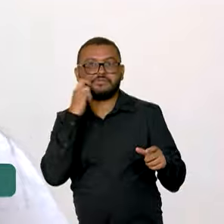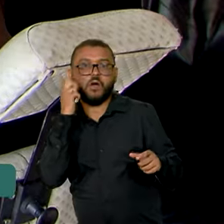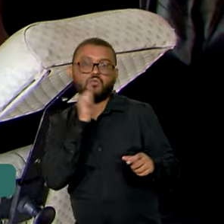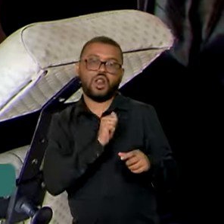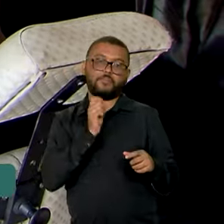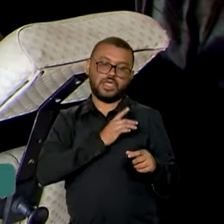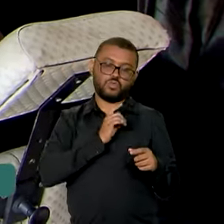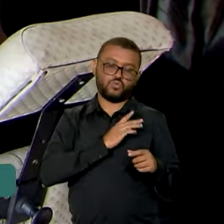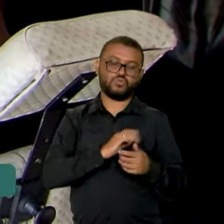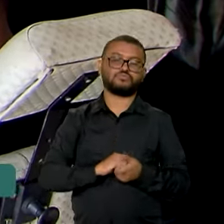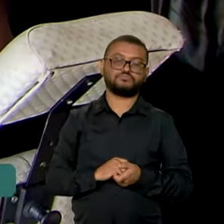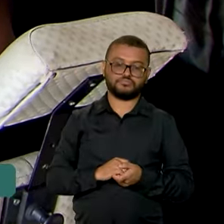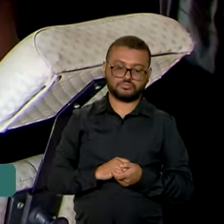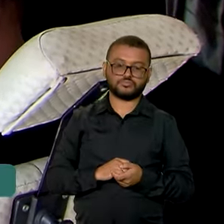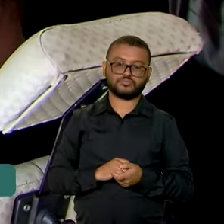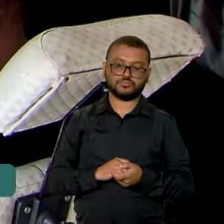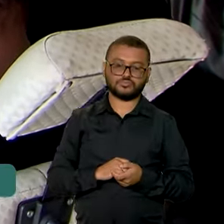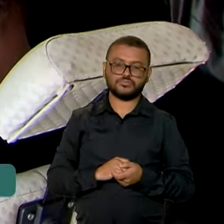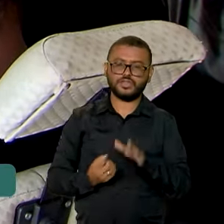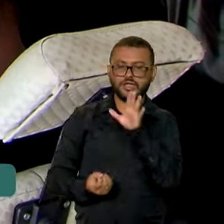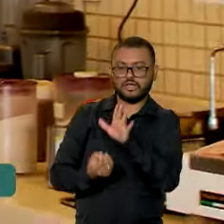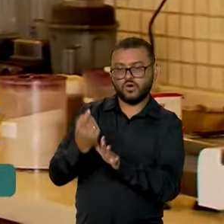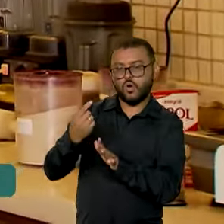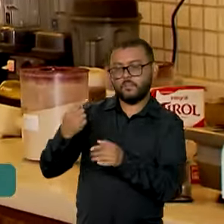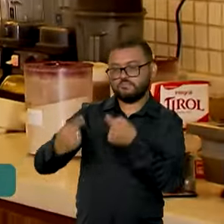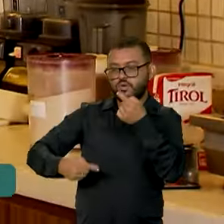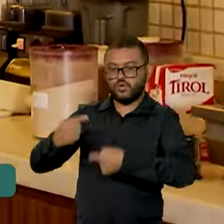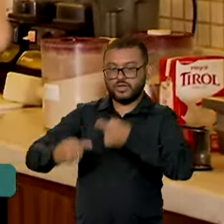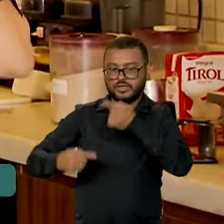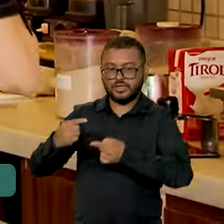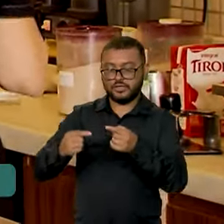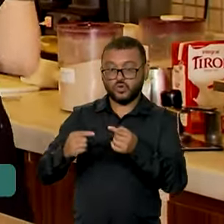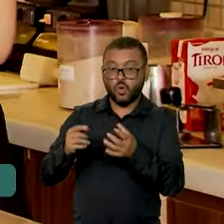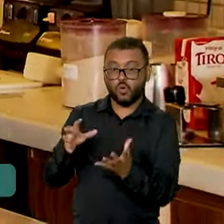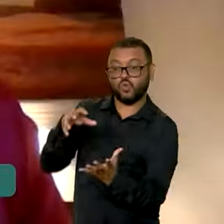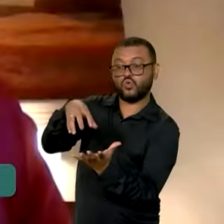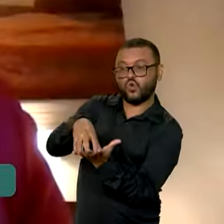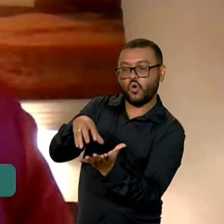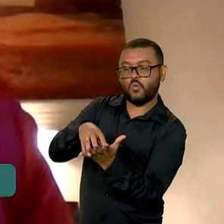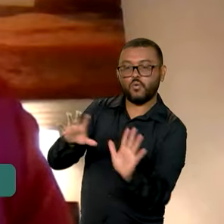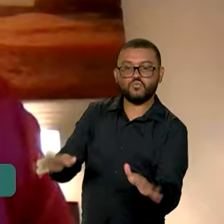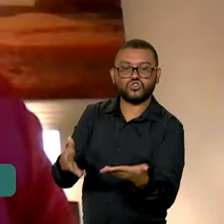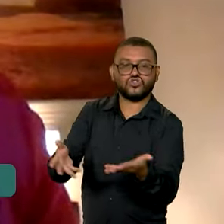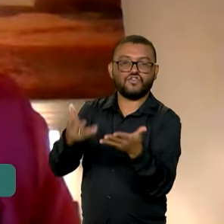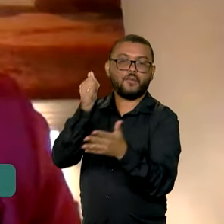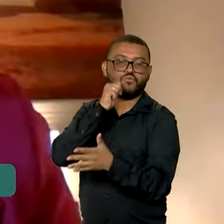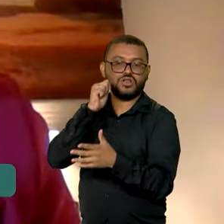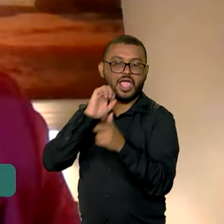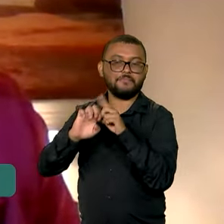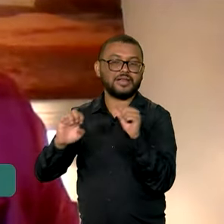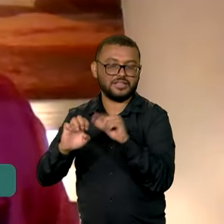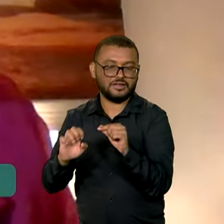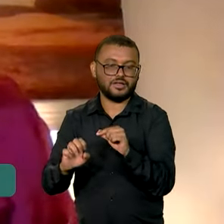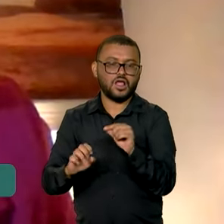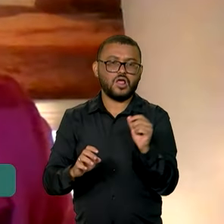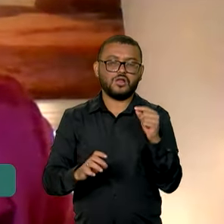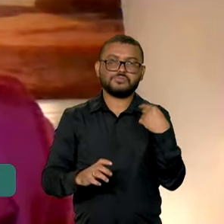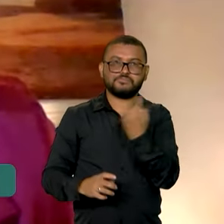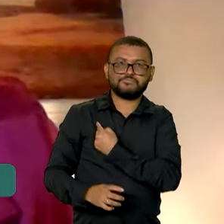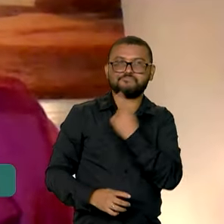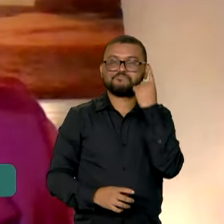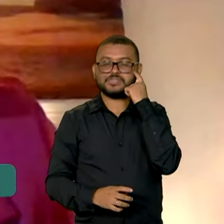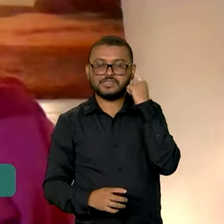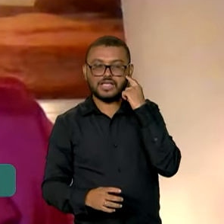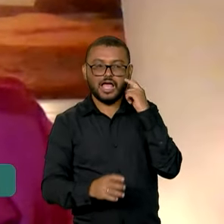mulheres. A política também institui o Comitê de Empreendedorismo Feminino. A ideia é exatamente a gente olhar